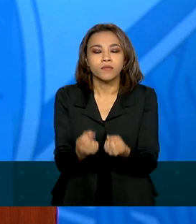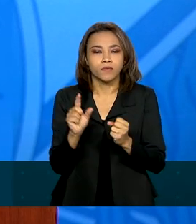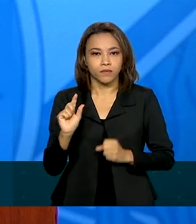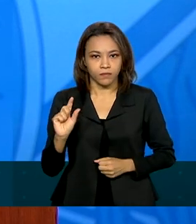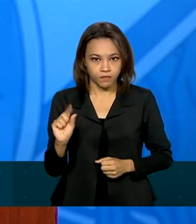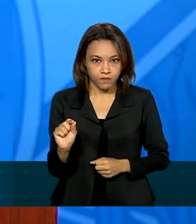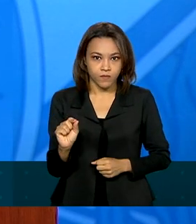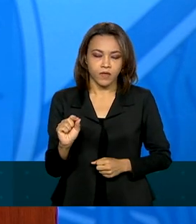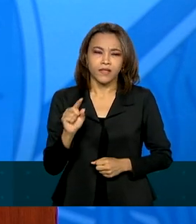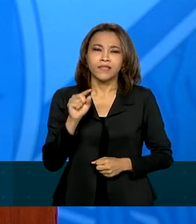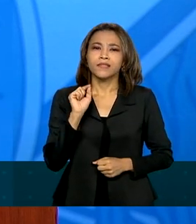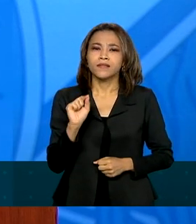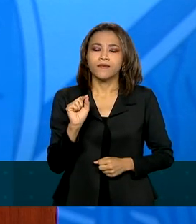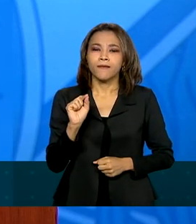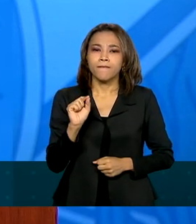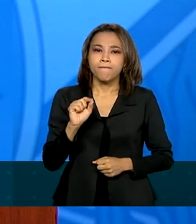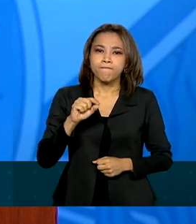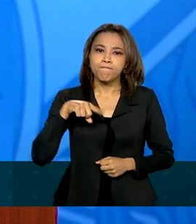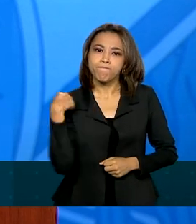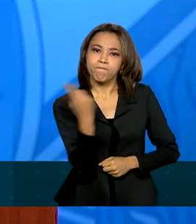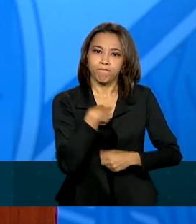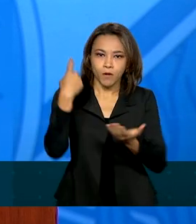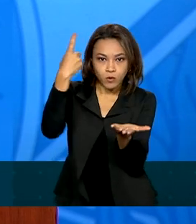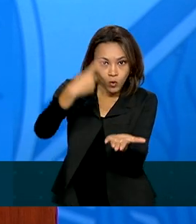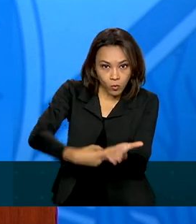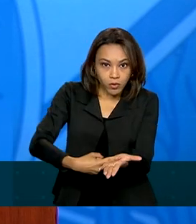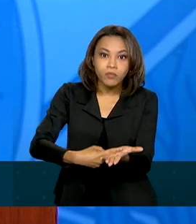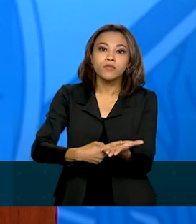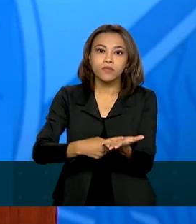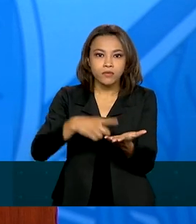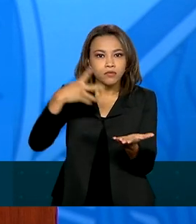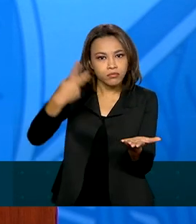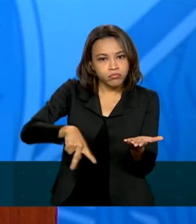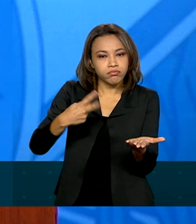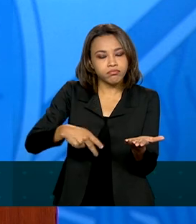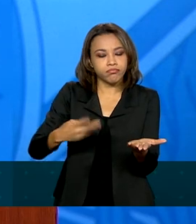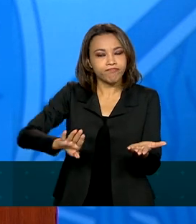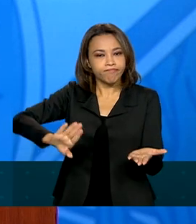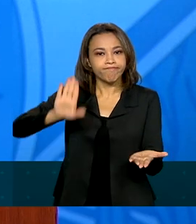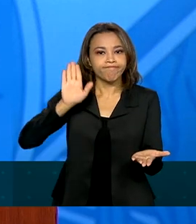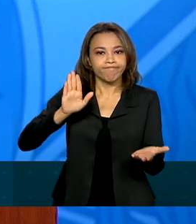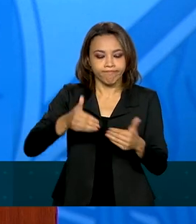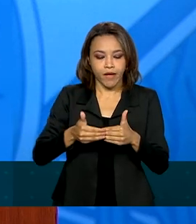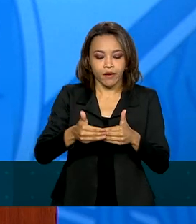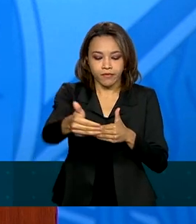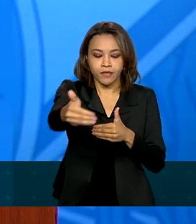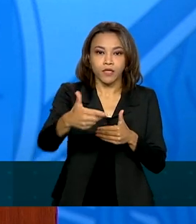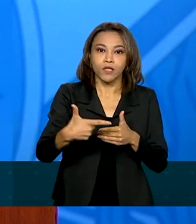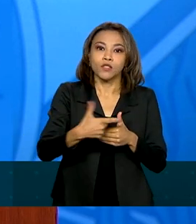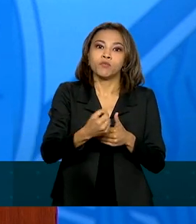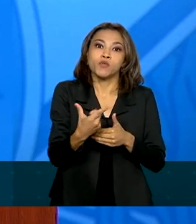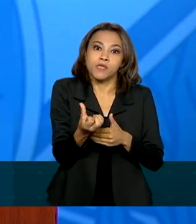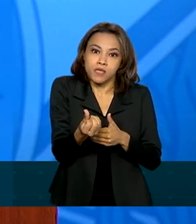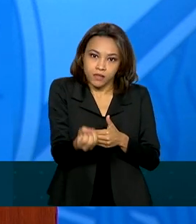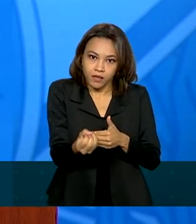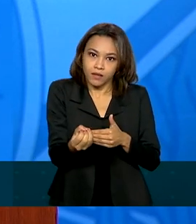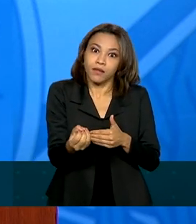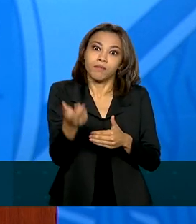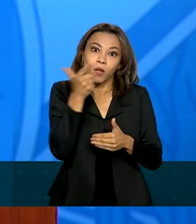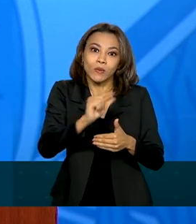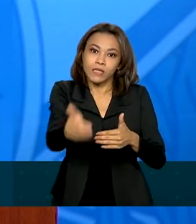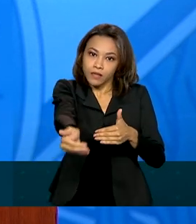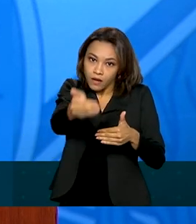hipótese de tornar o nosso compromisso de neutralidade, hoje assumido para 2060, em prazo anterior.